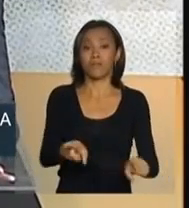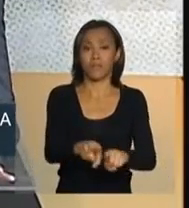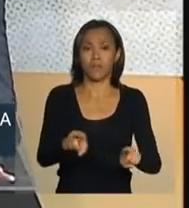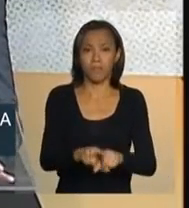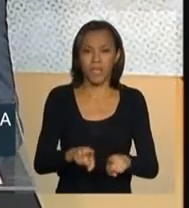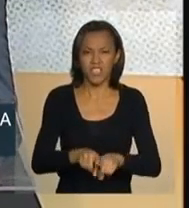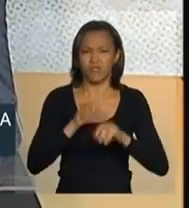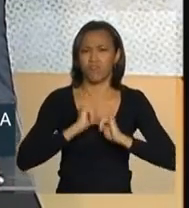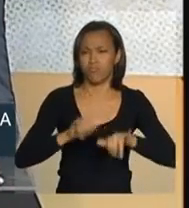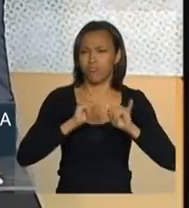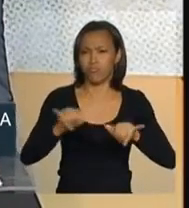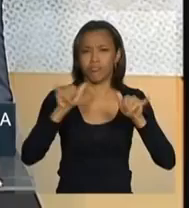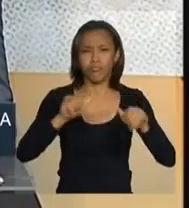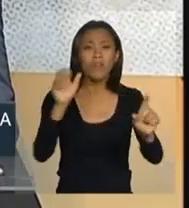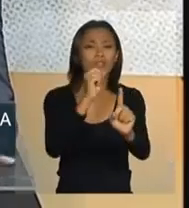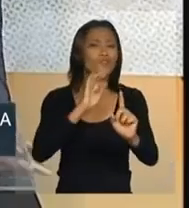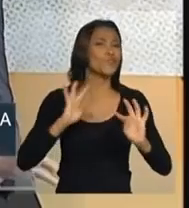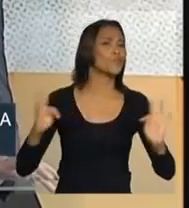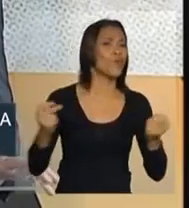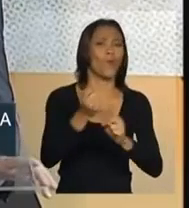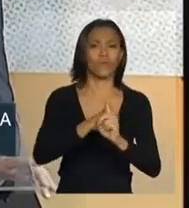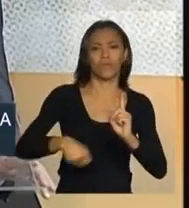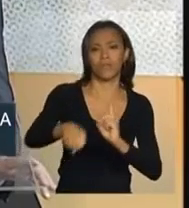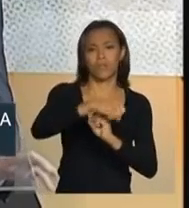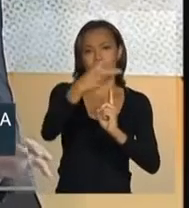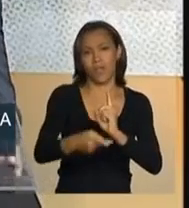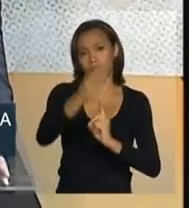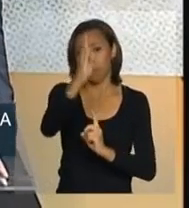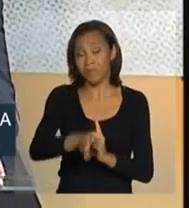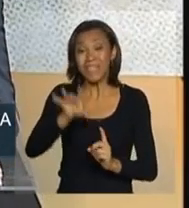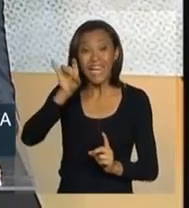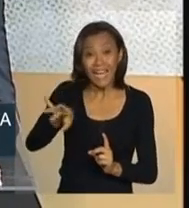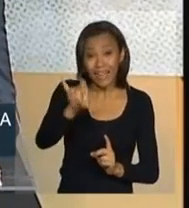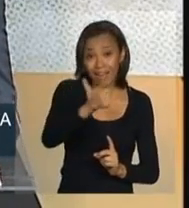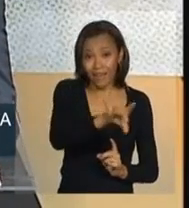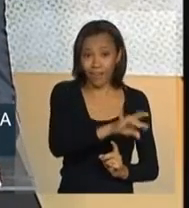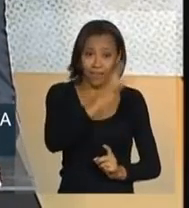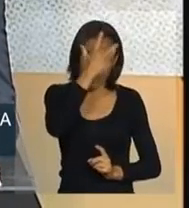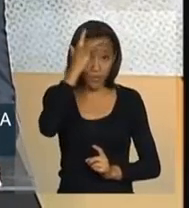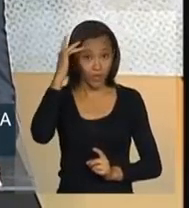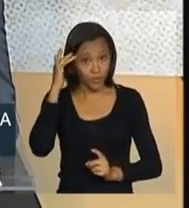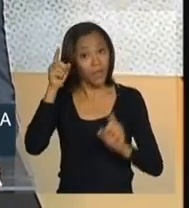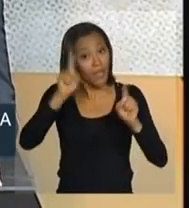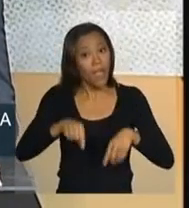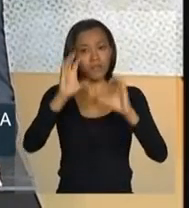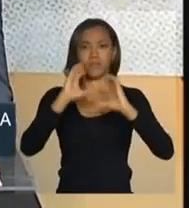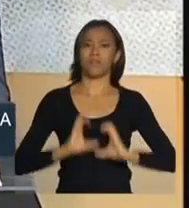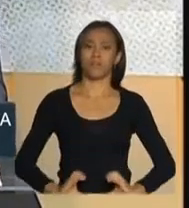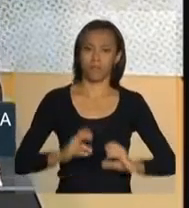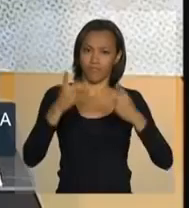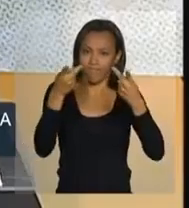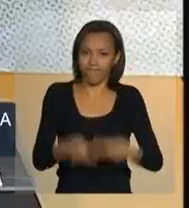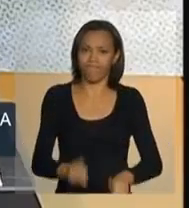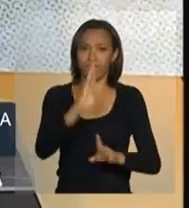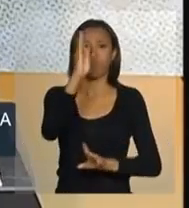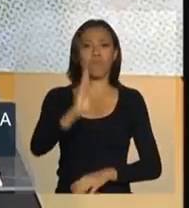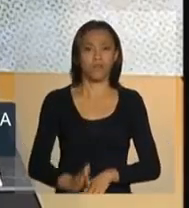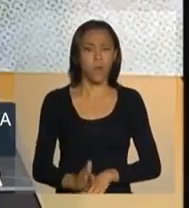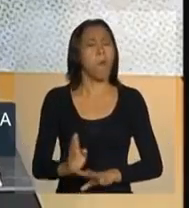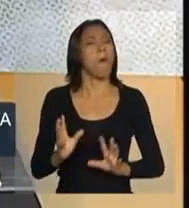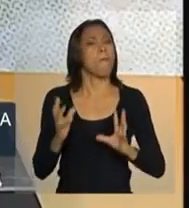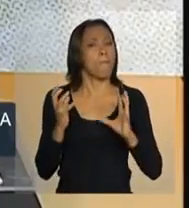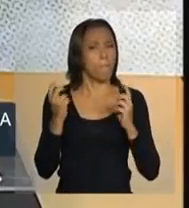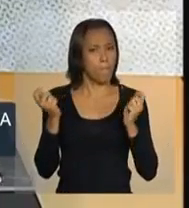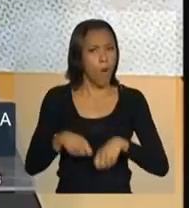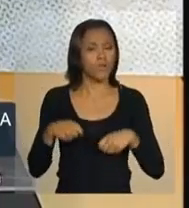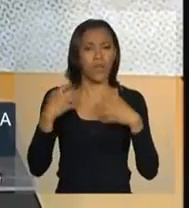toda a sociedade brasileira para que cada um de nós, como cidadão brasileiro, possa firmar